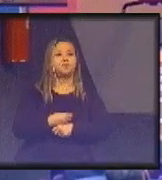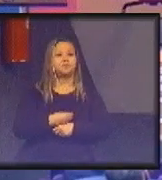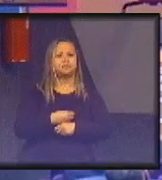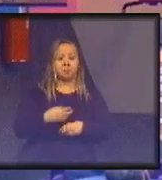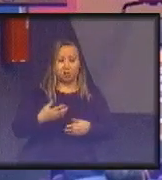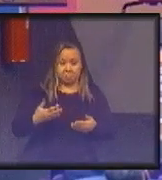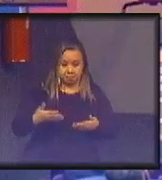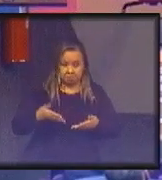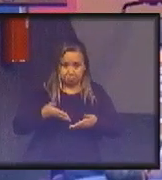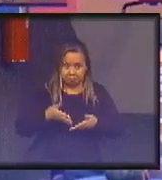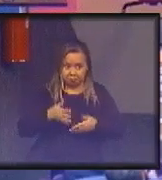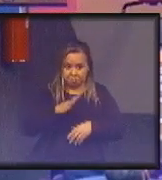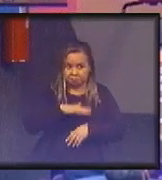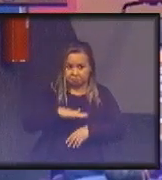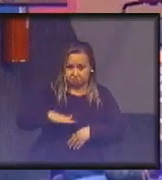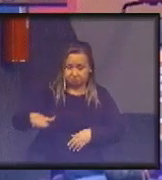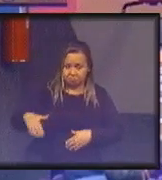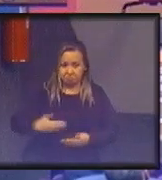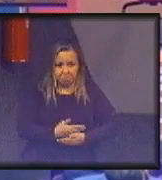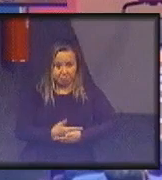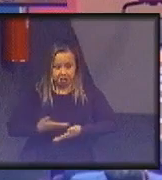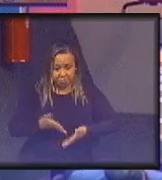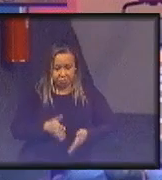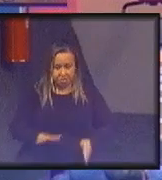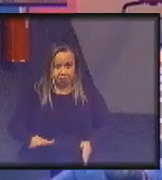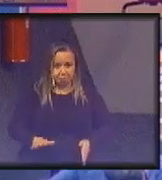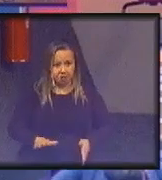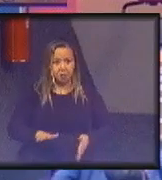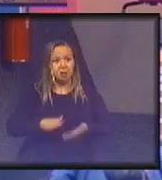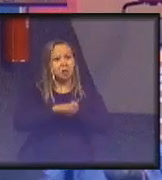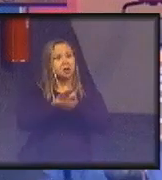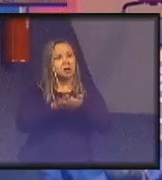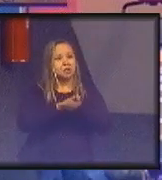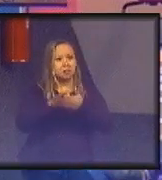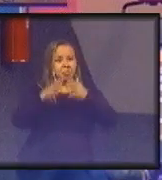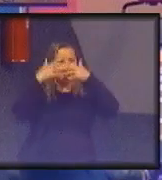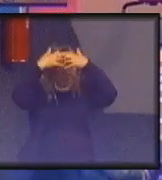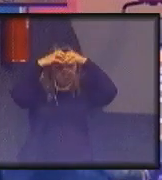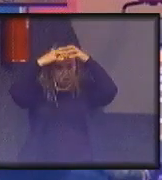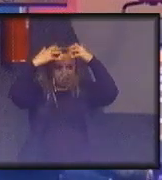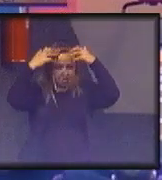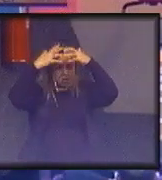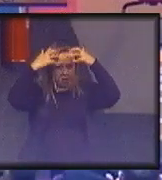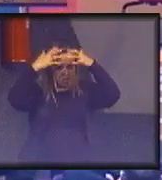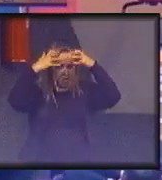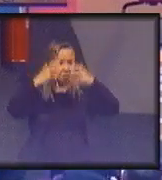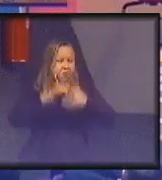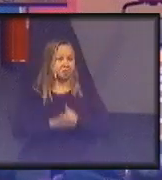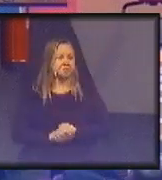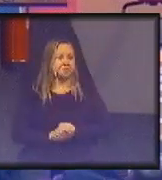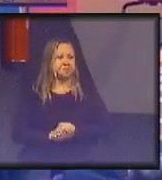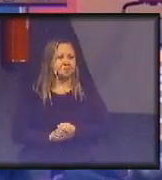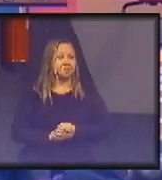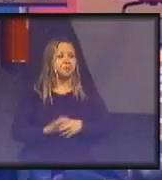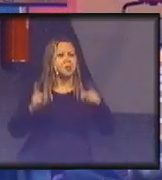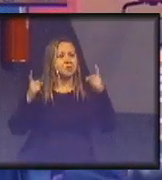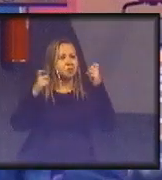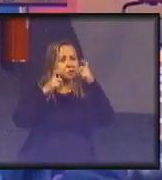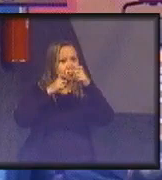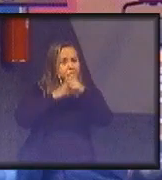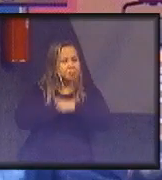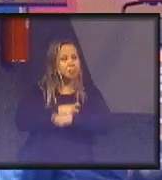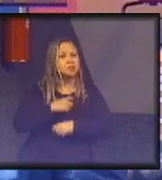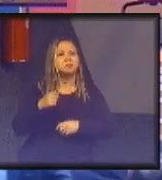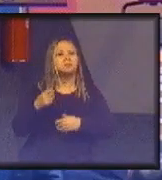nascendo sem cérebro, as empresas se recusavam a controlar a poluição e assim por diante. Daí até a gente entrou com uma